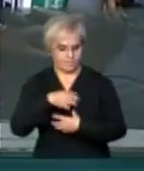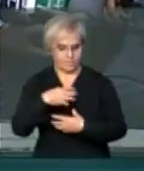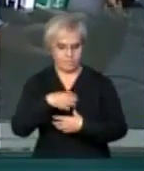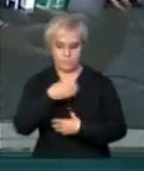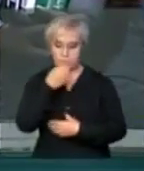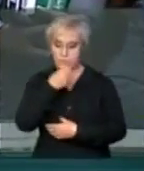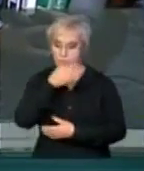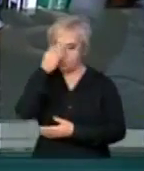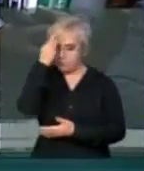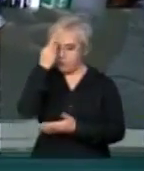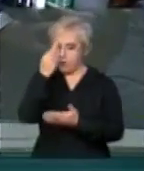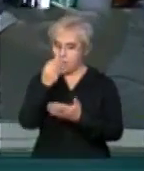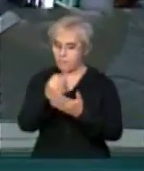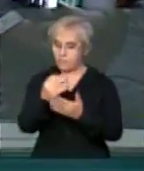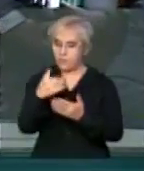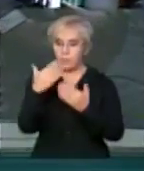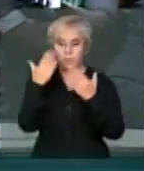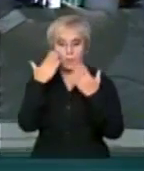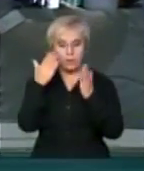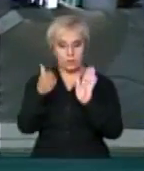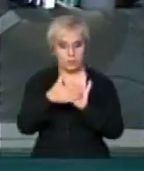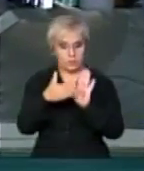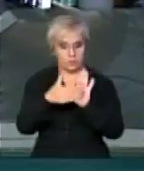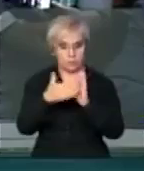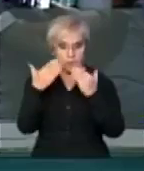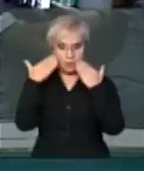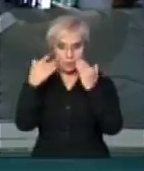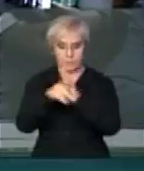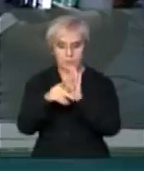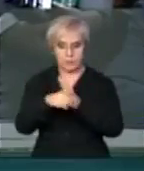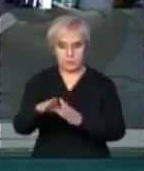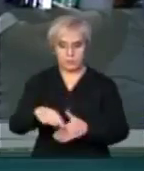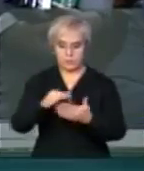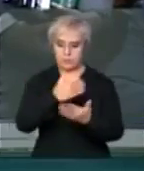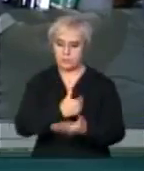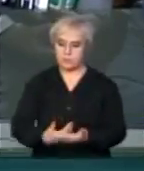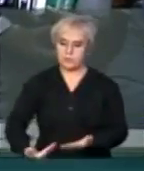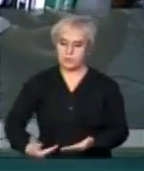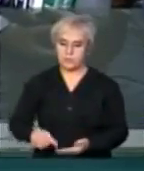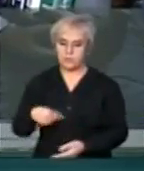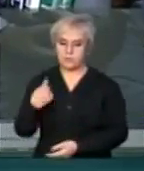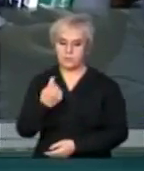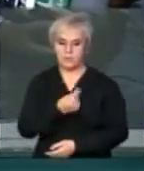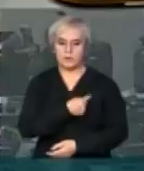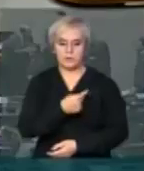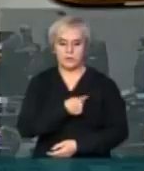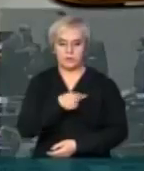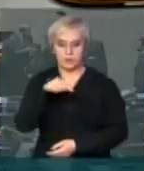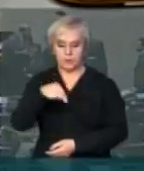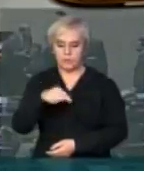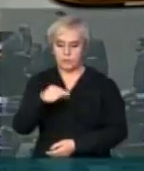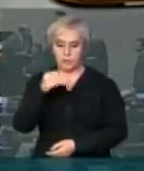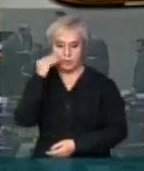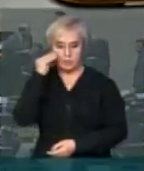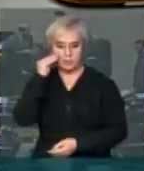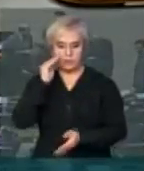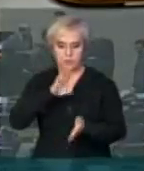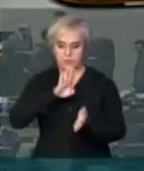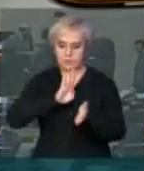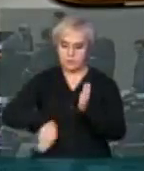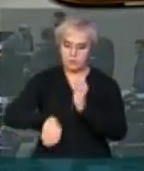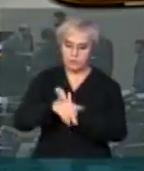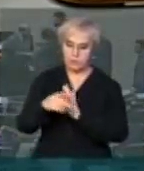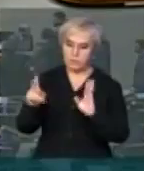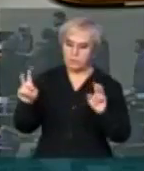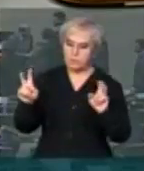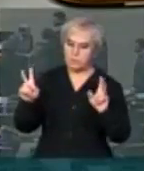uma proposta apresentada pelo líder do governo a fim de que nós construíssemos aqui em torno deste